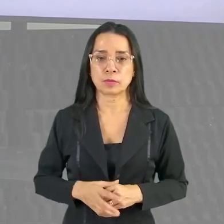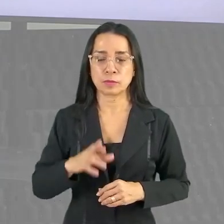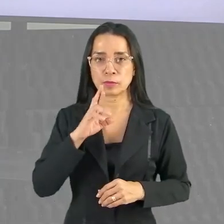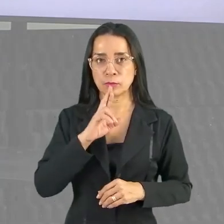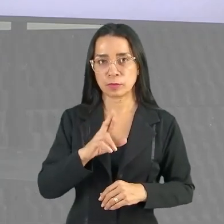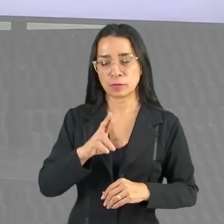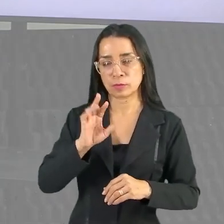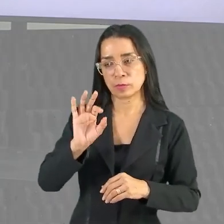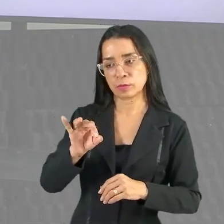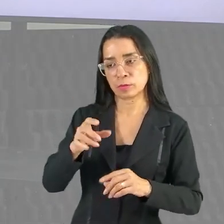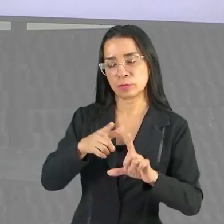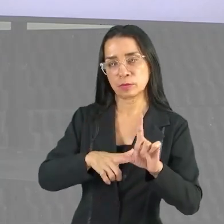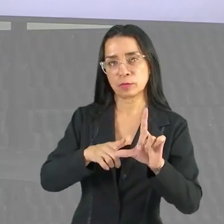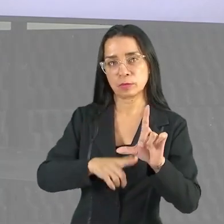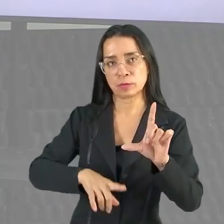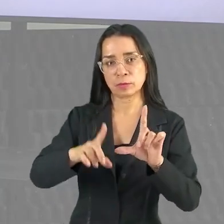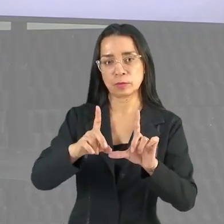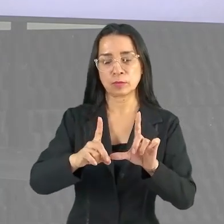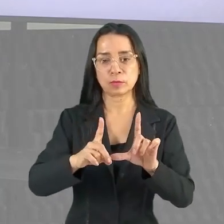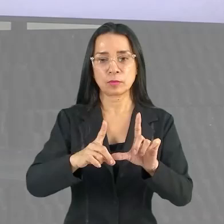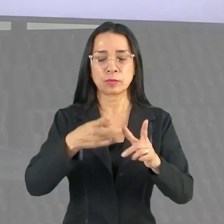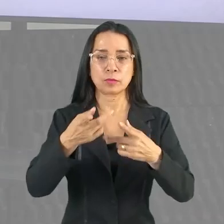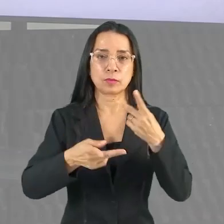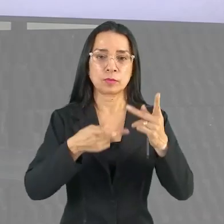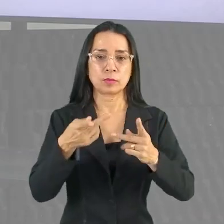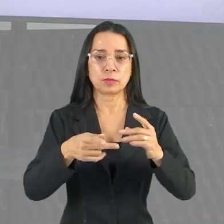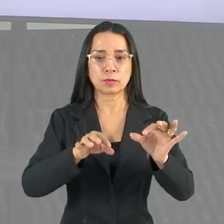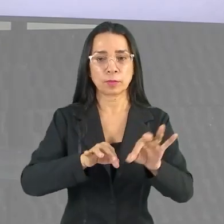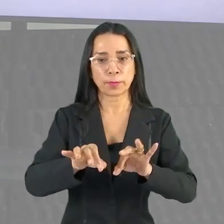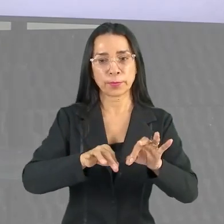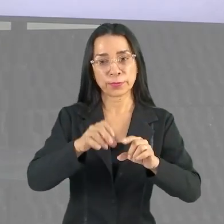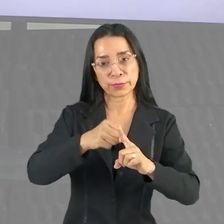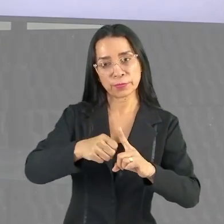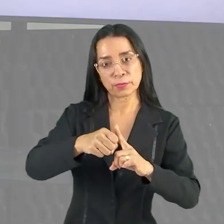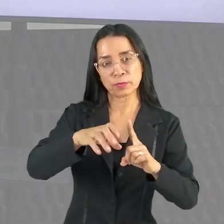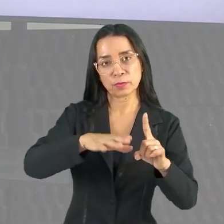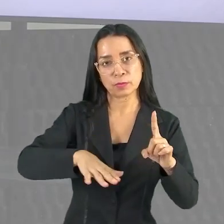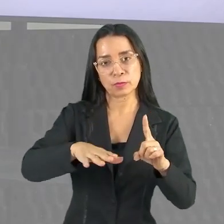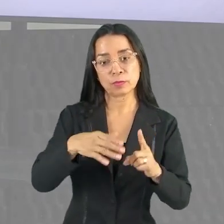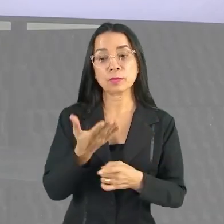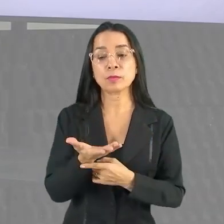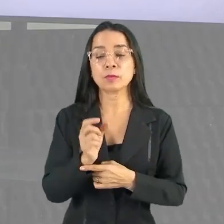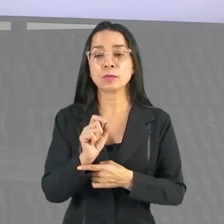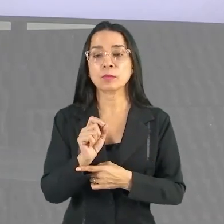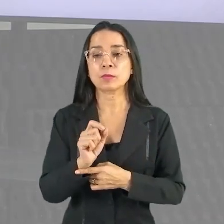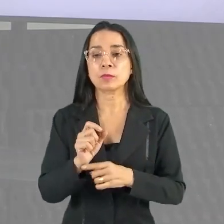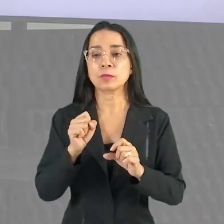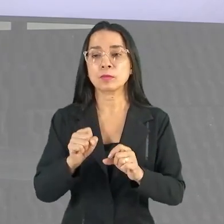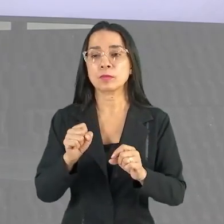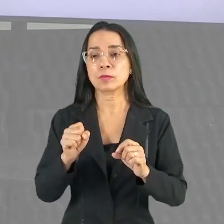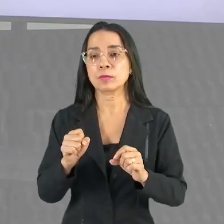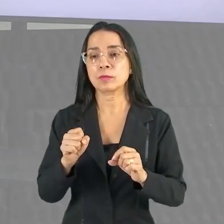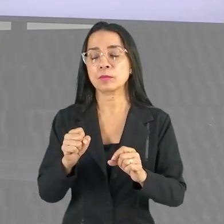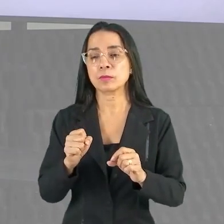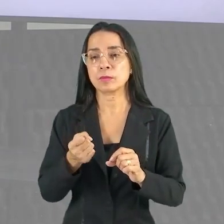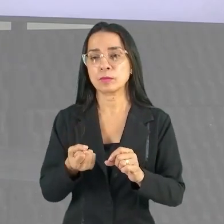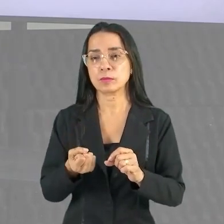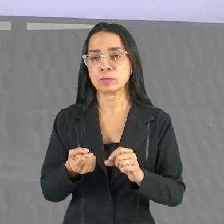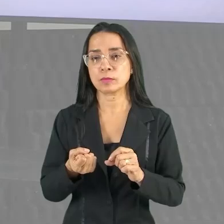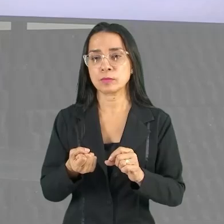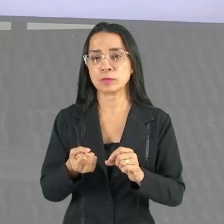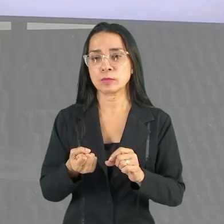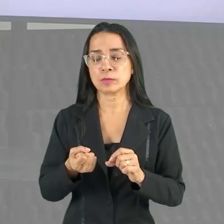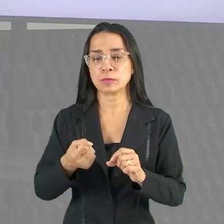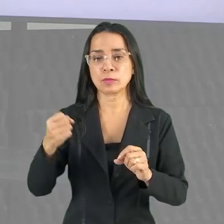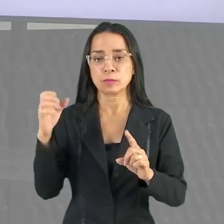Letra D. Lá ele fala sobre a organização social e o quanto que isso pode impactar nas tomadas de decisão